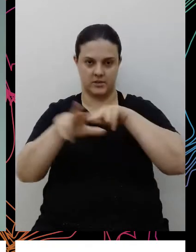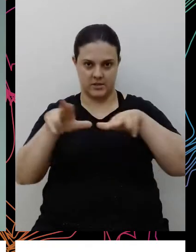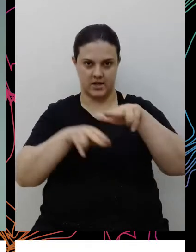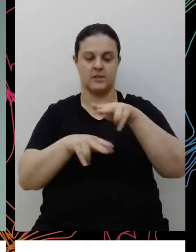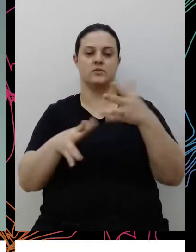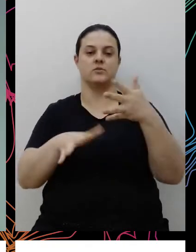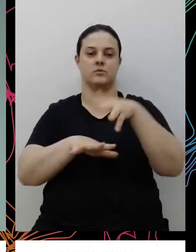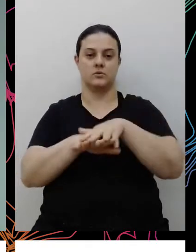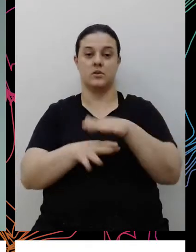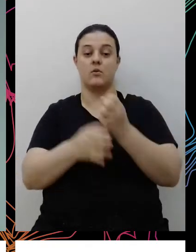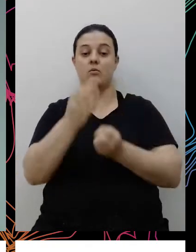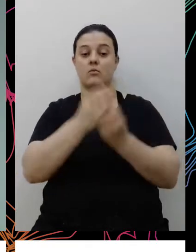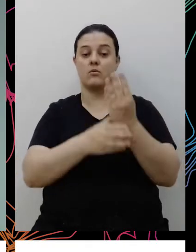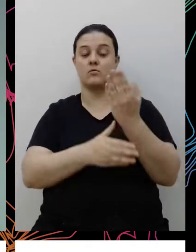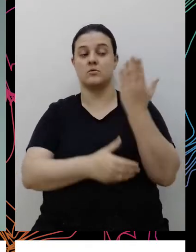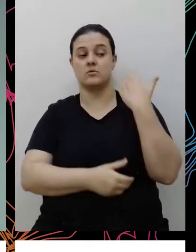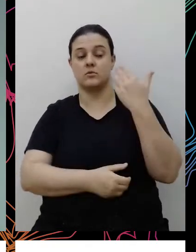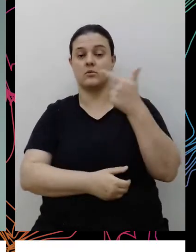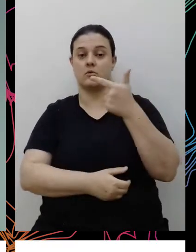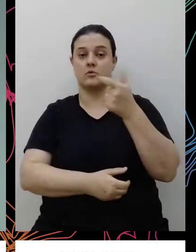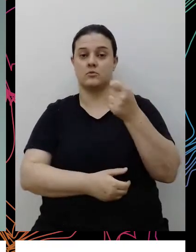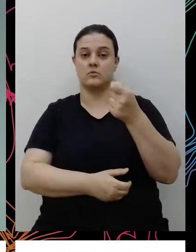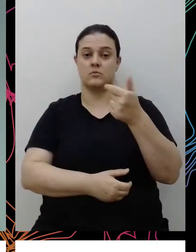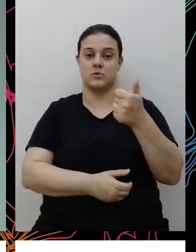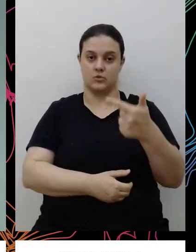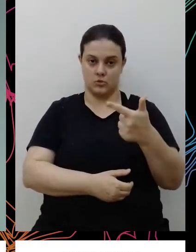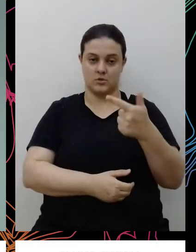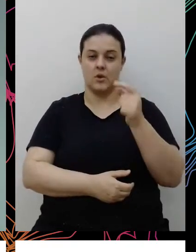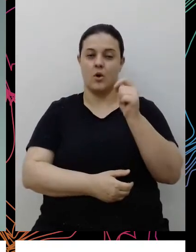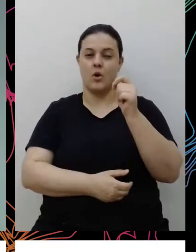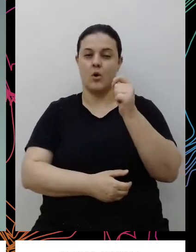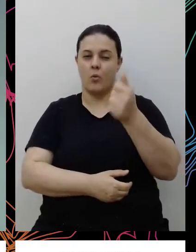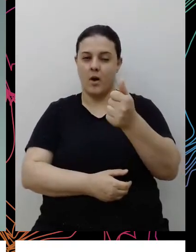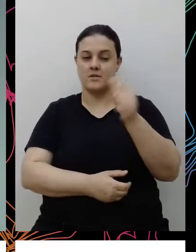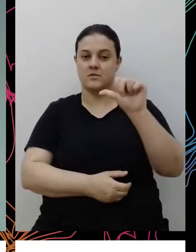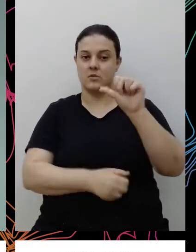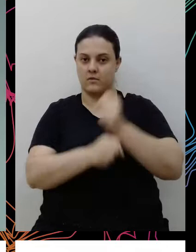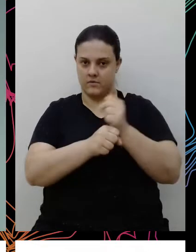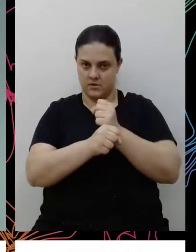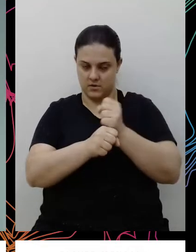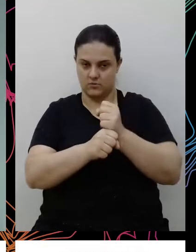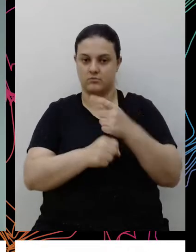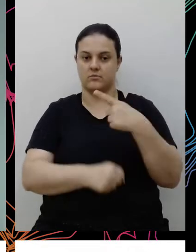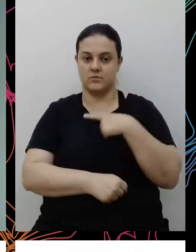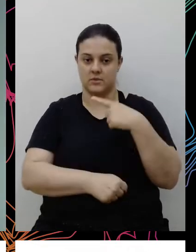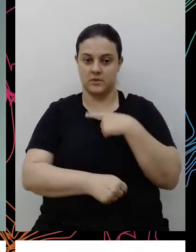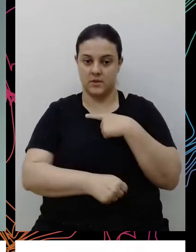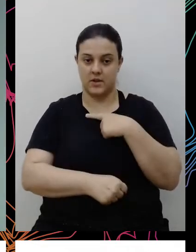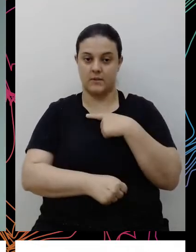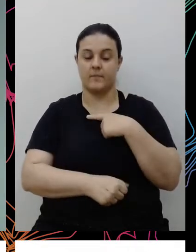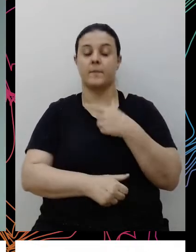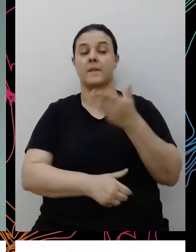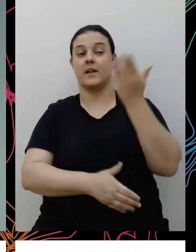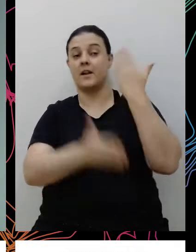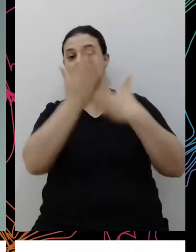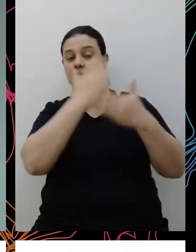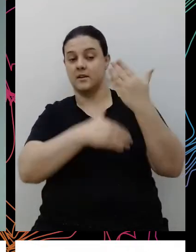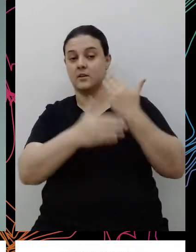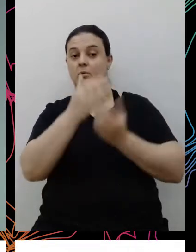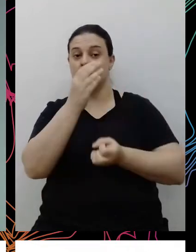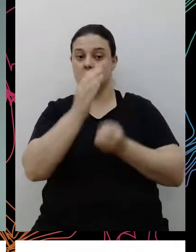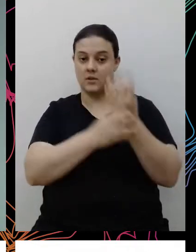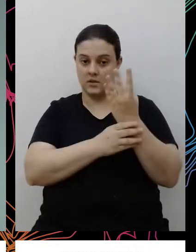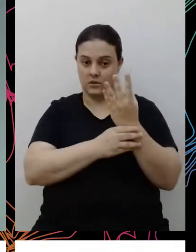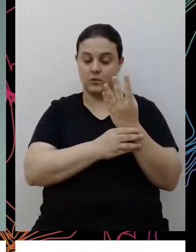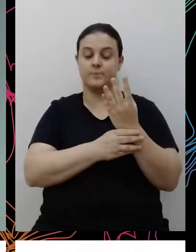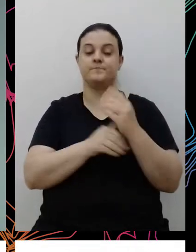Então, já são quase nove anos que a gente tem uma plataforma de diversidade e inclusão. E quando a gente estabeleceu a plataforma